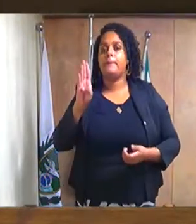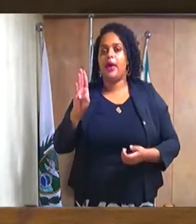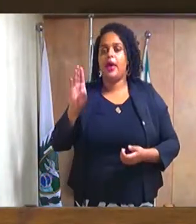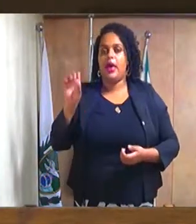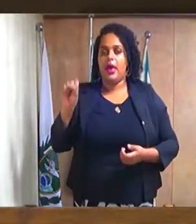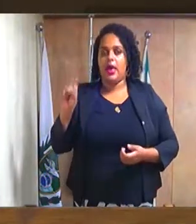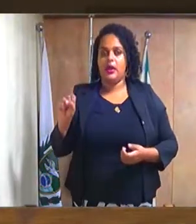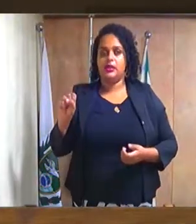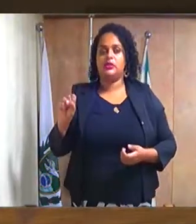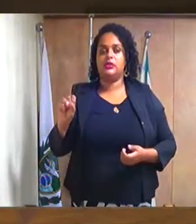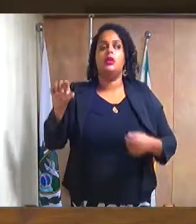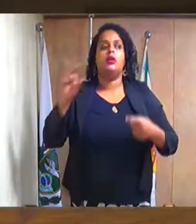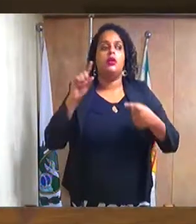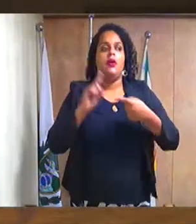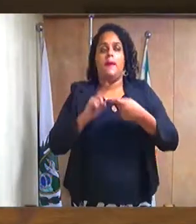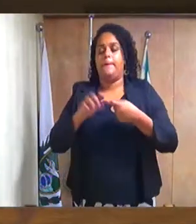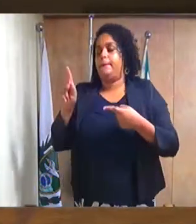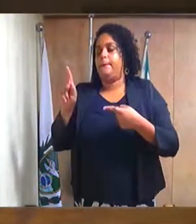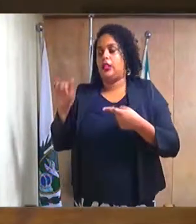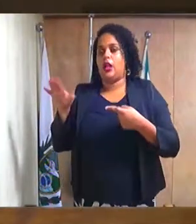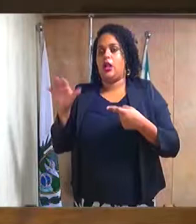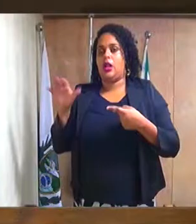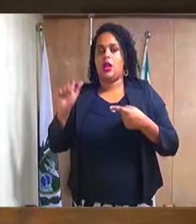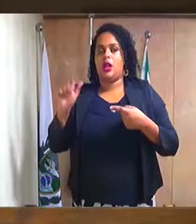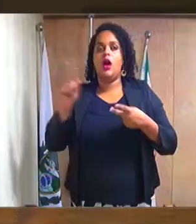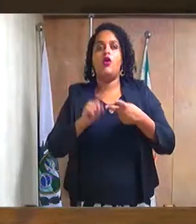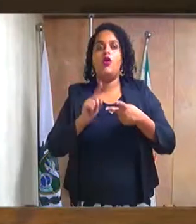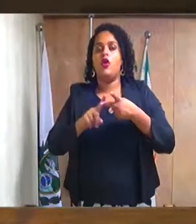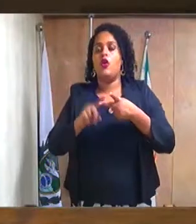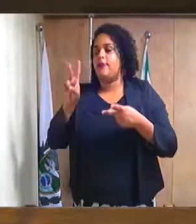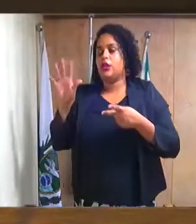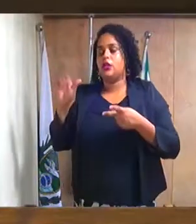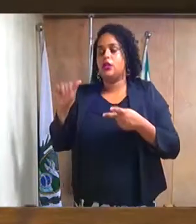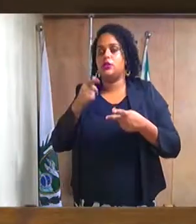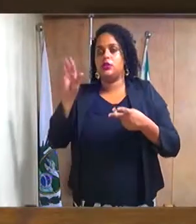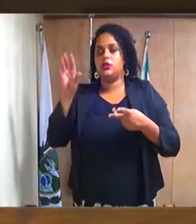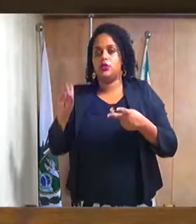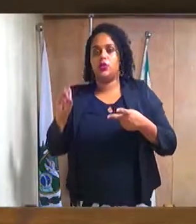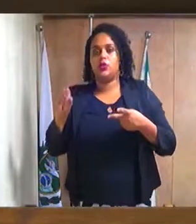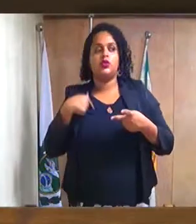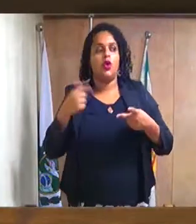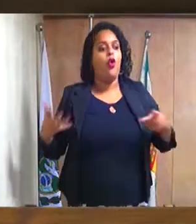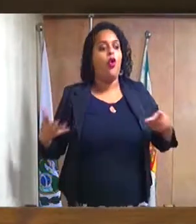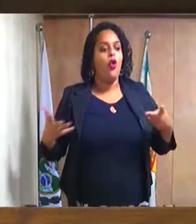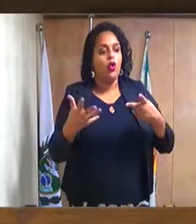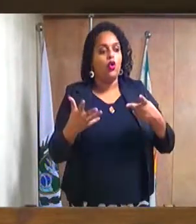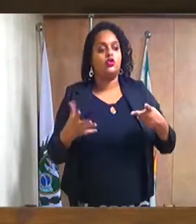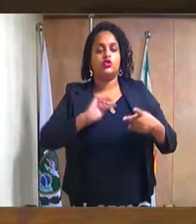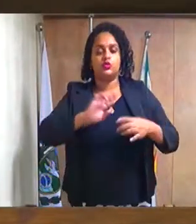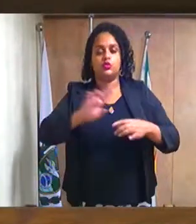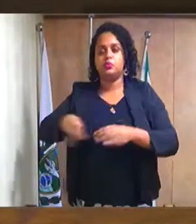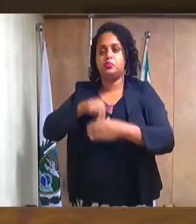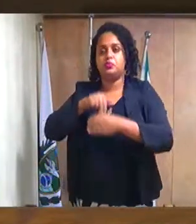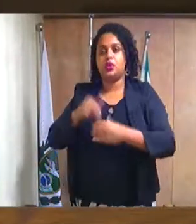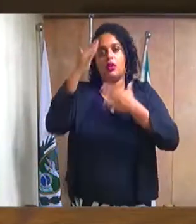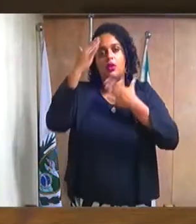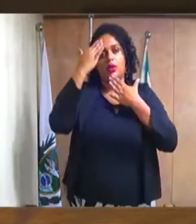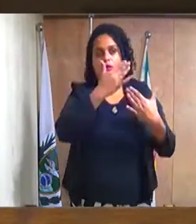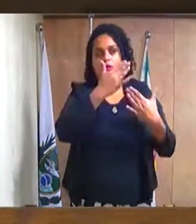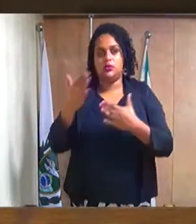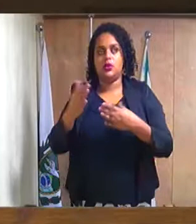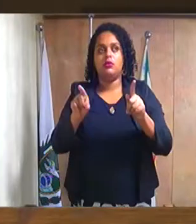UBS da Vila Santo Antônio. Então, nossa vinda aqui hoje é para agradecer e também pedir também